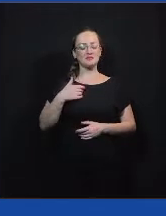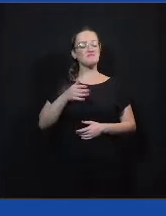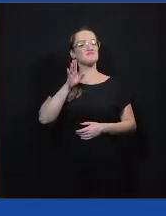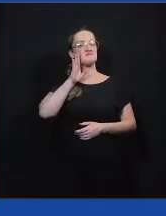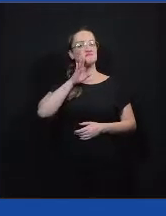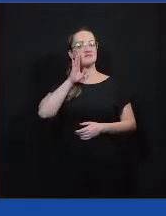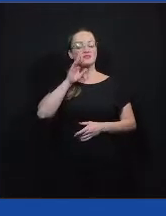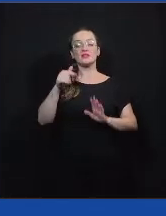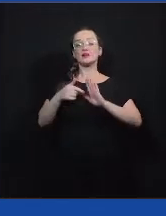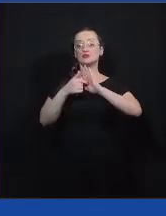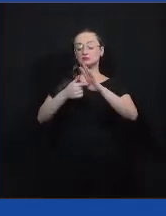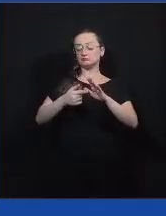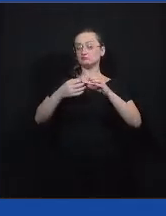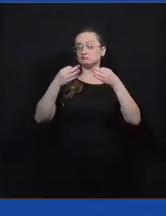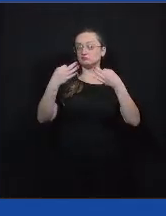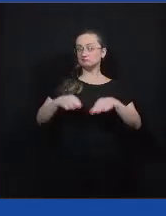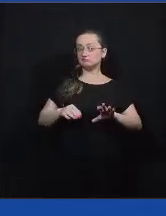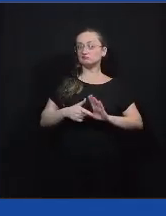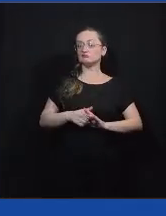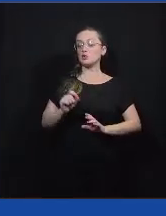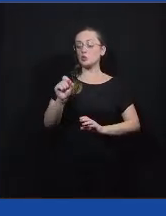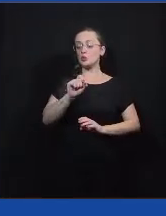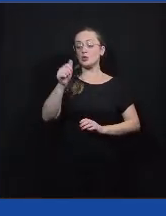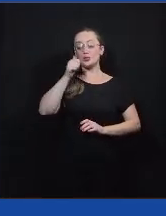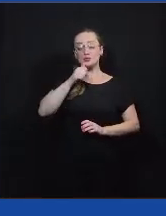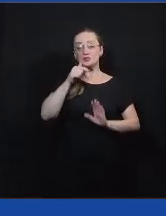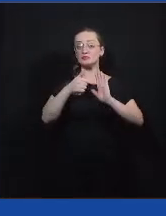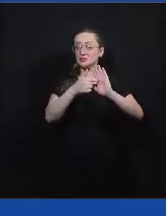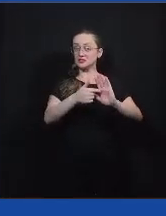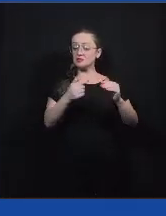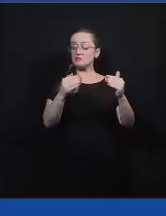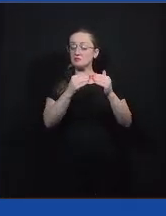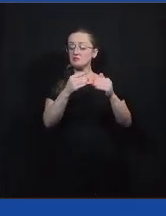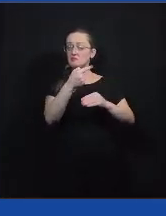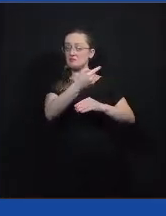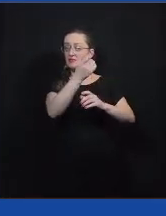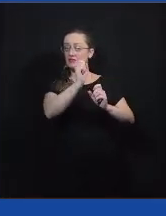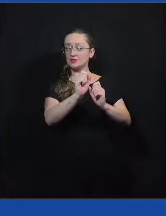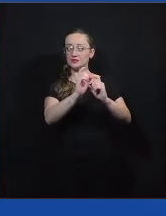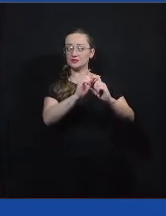refletindo bastante o que as meninas passaram e trouxeram pra gente aqui hoje.